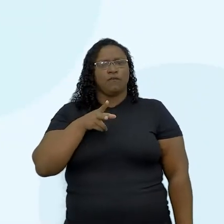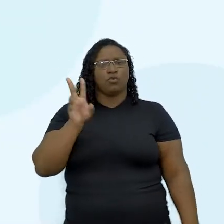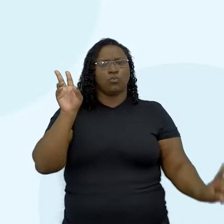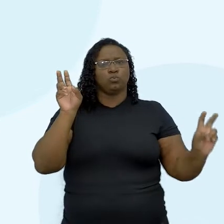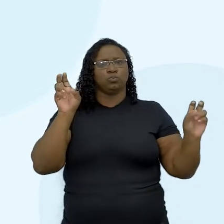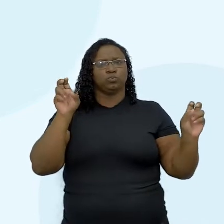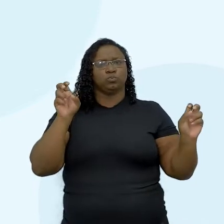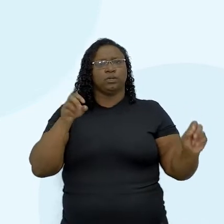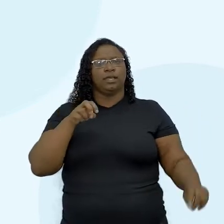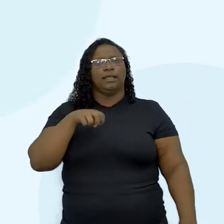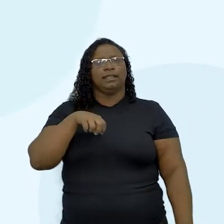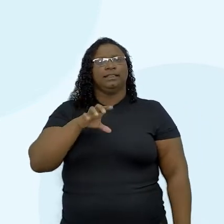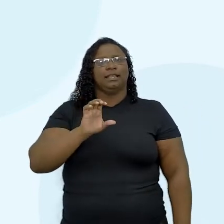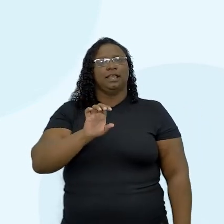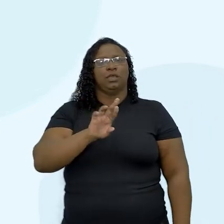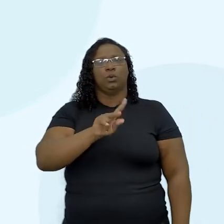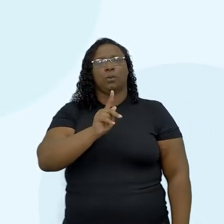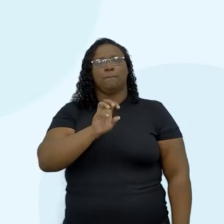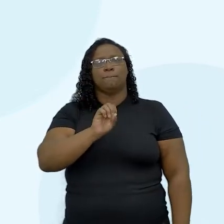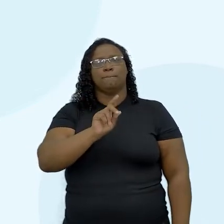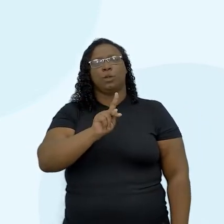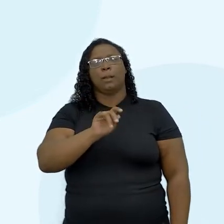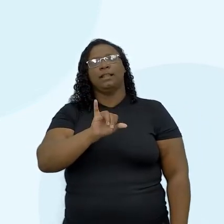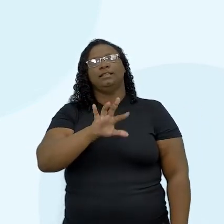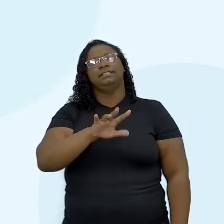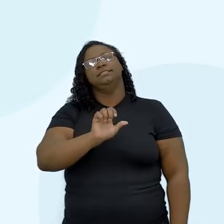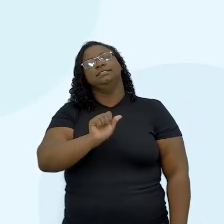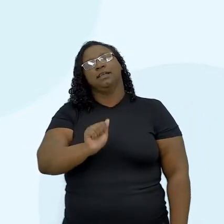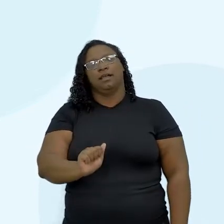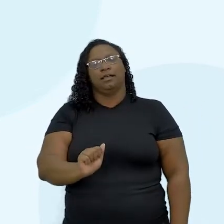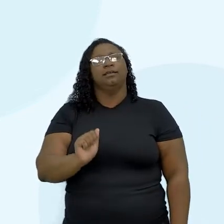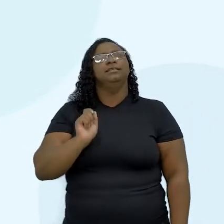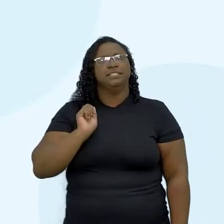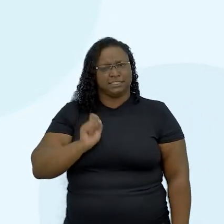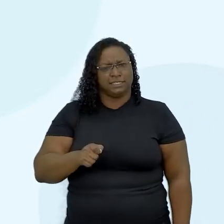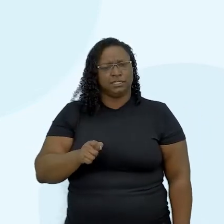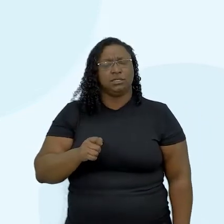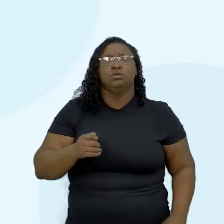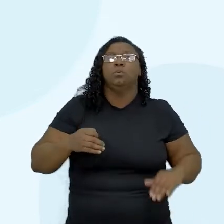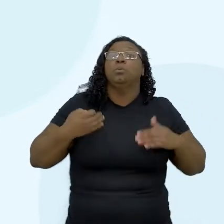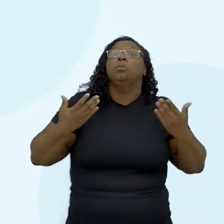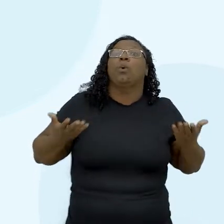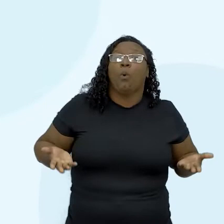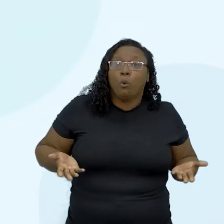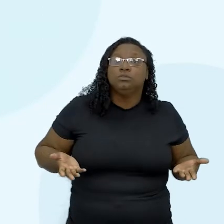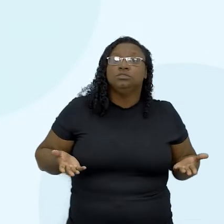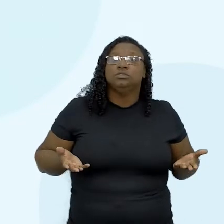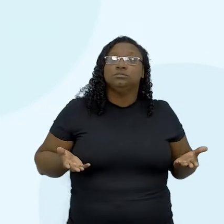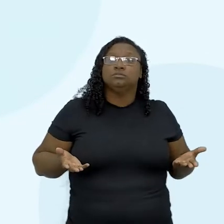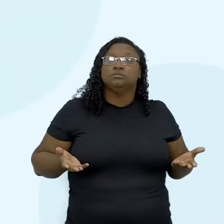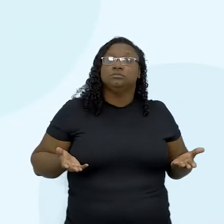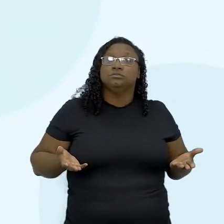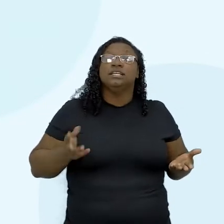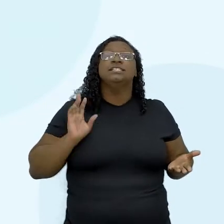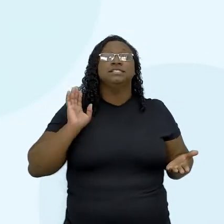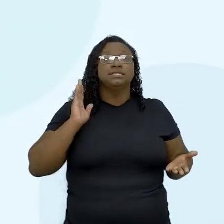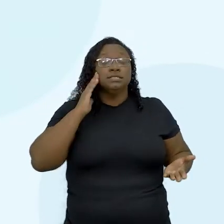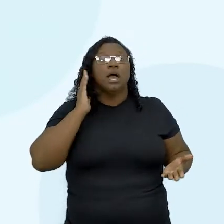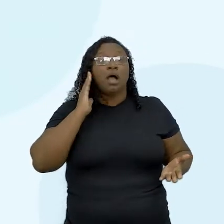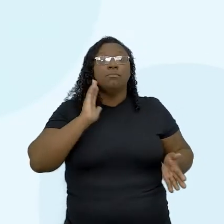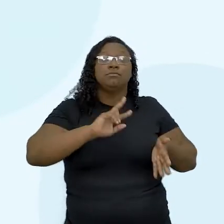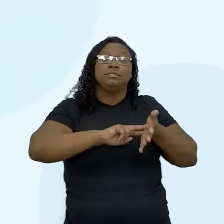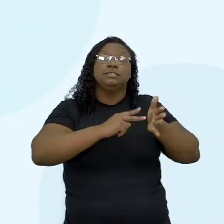necropolítica? Se sim, em que contexto você sabe o que ele significa?